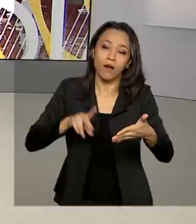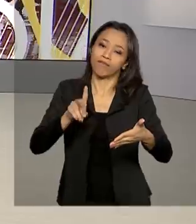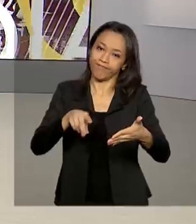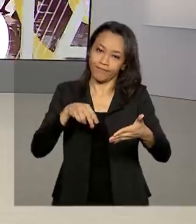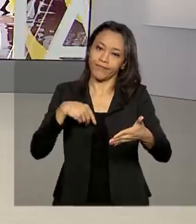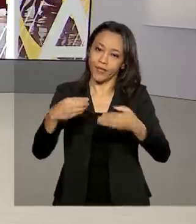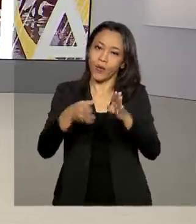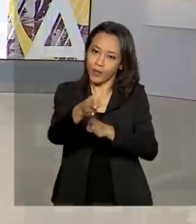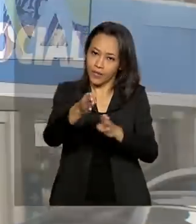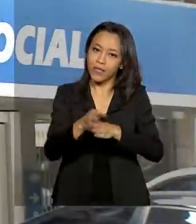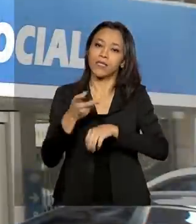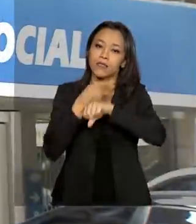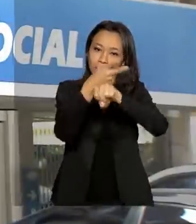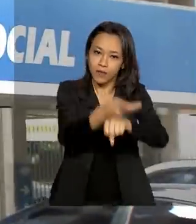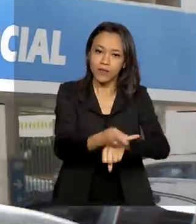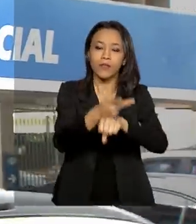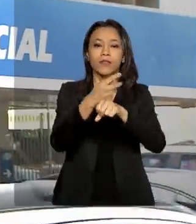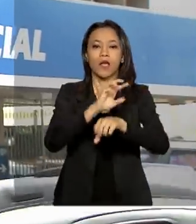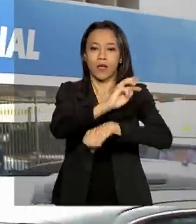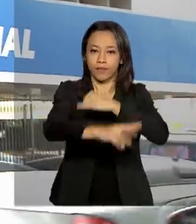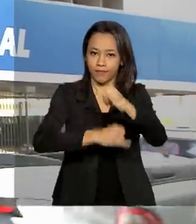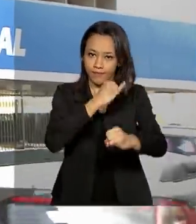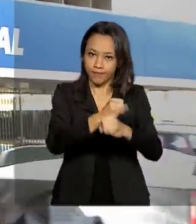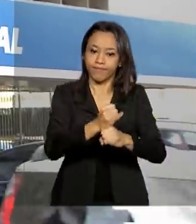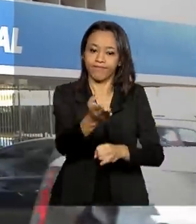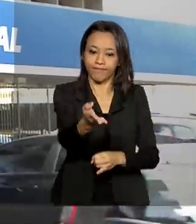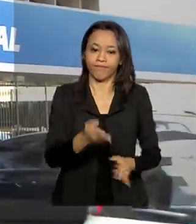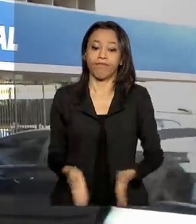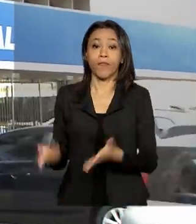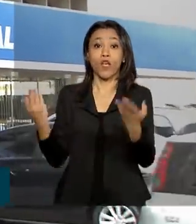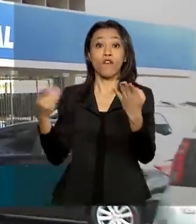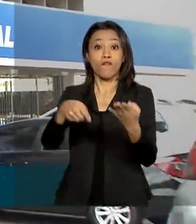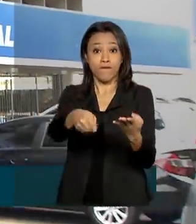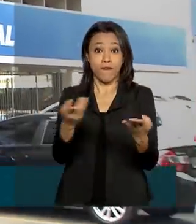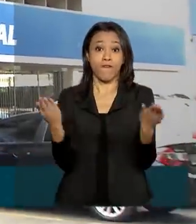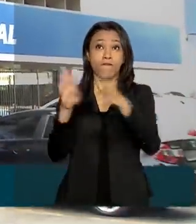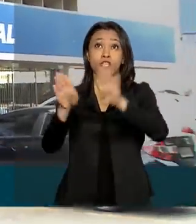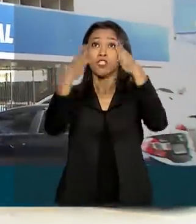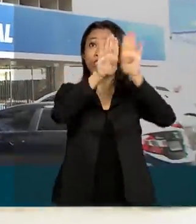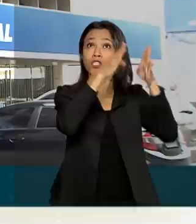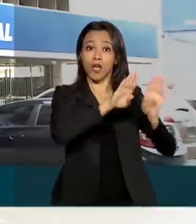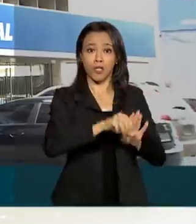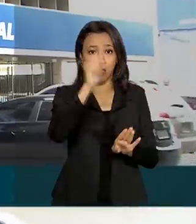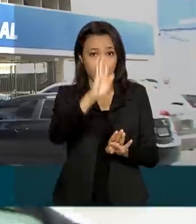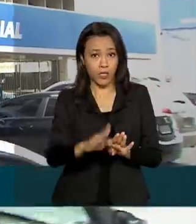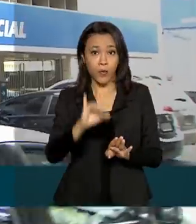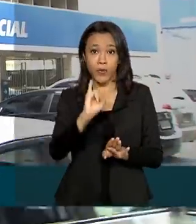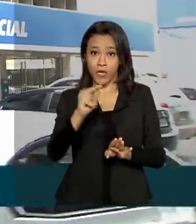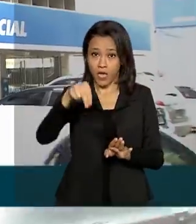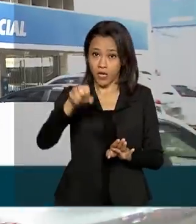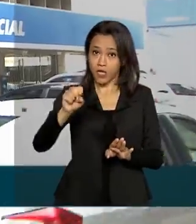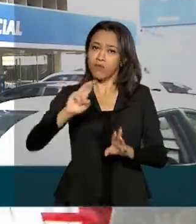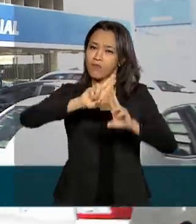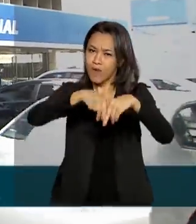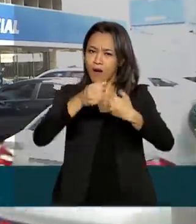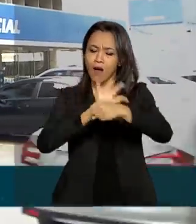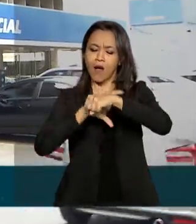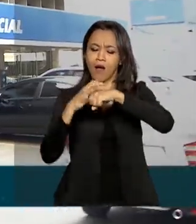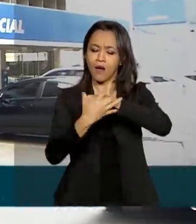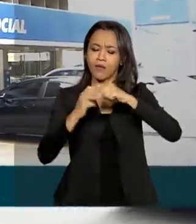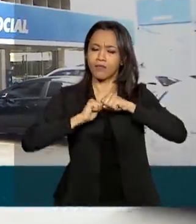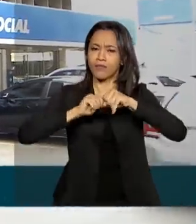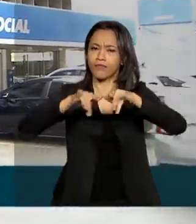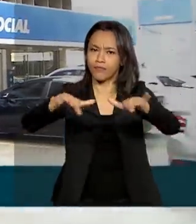atendimento. Com as agências do INSS fechadas em todo o país por causa da pandemia de